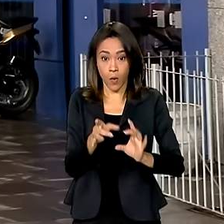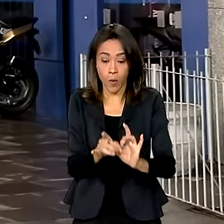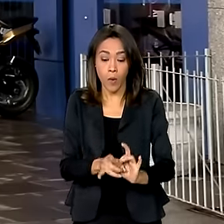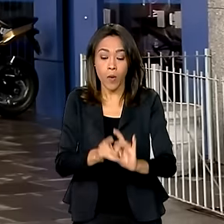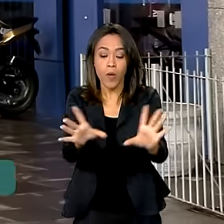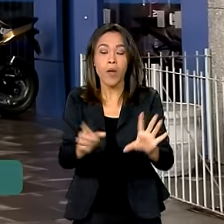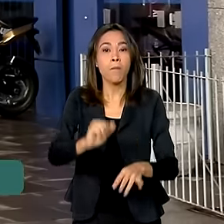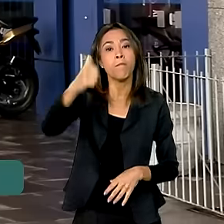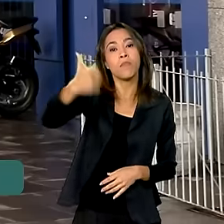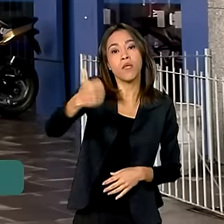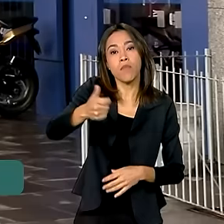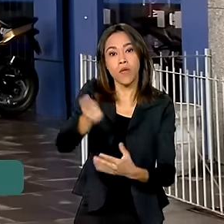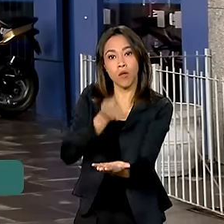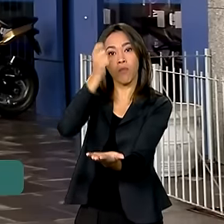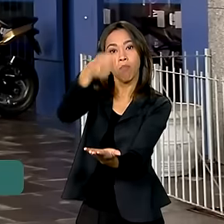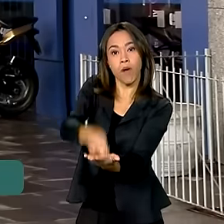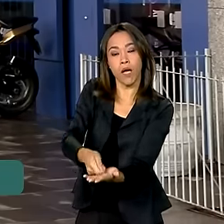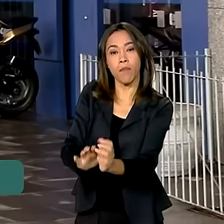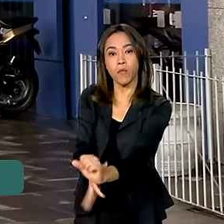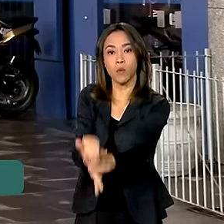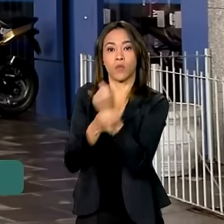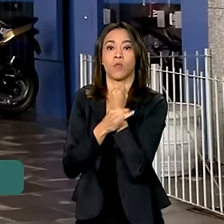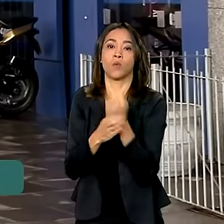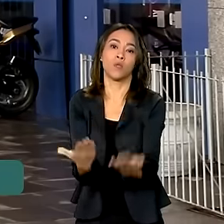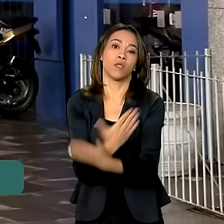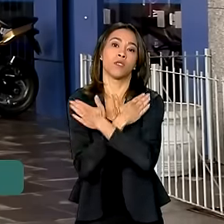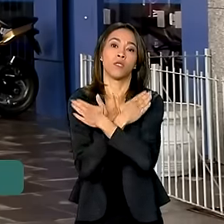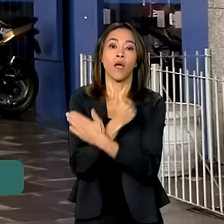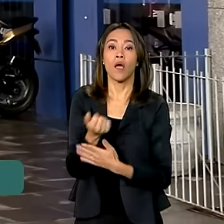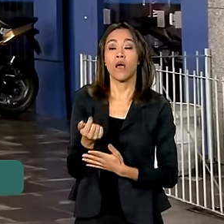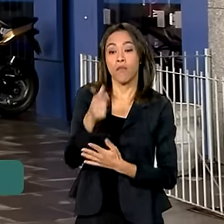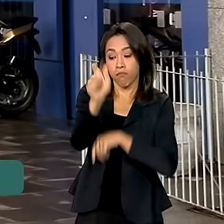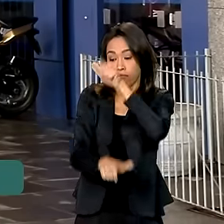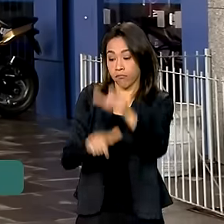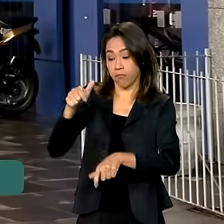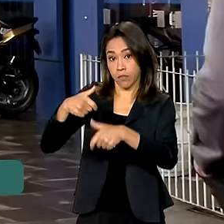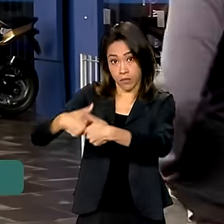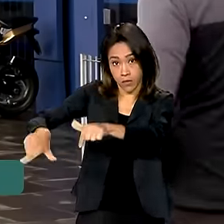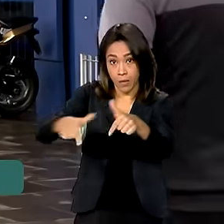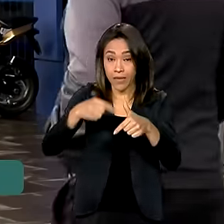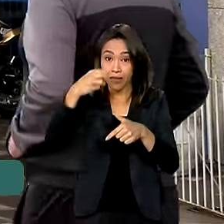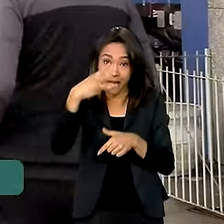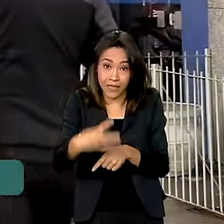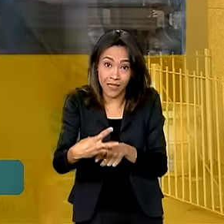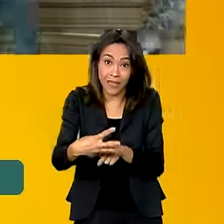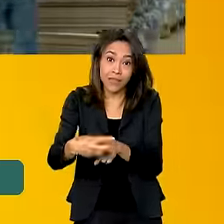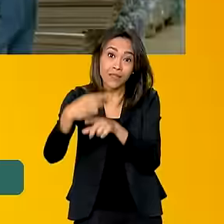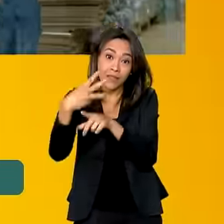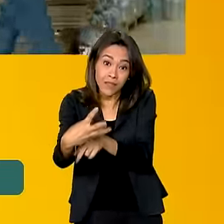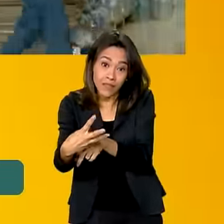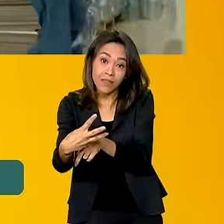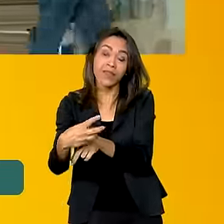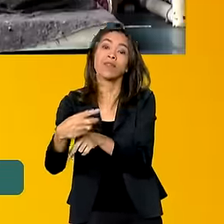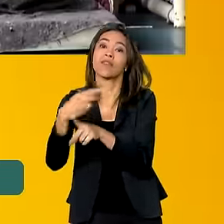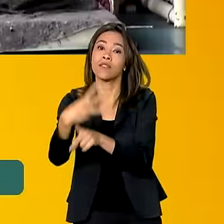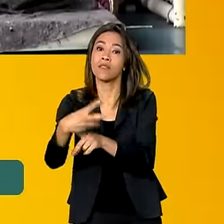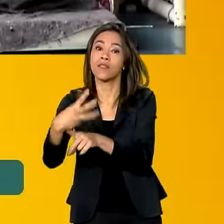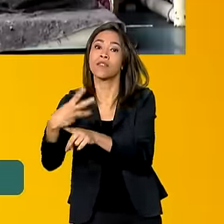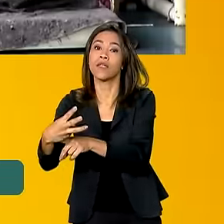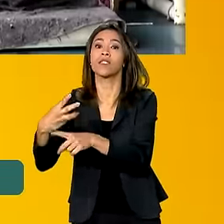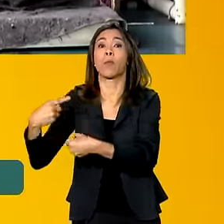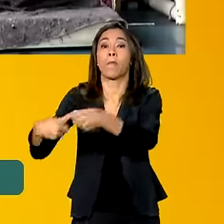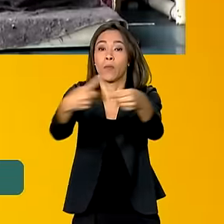adicional do seguro-desemprego para os trabalhadores de 336 municípios que já estavam